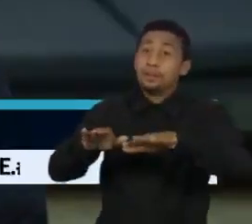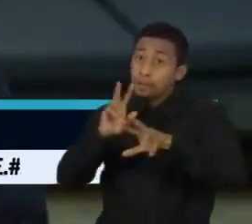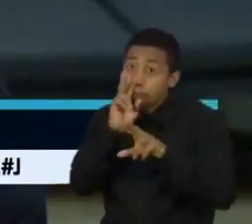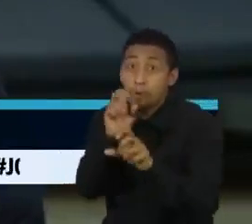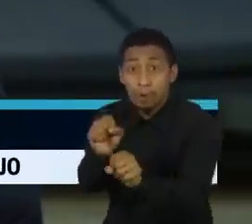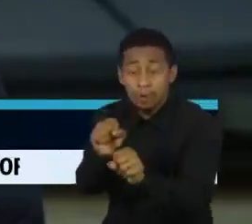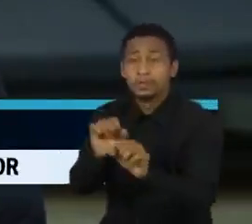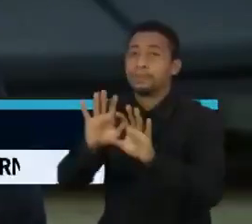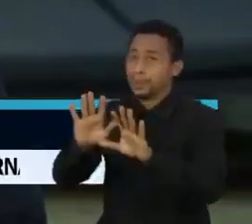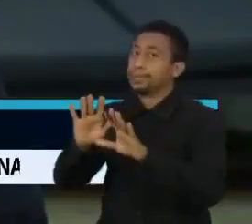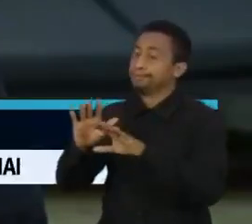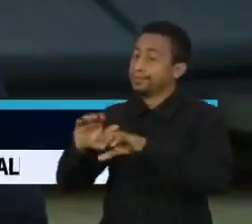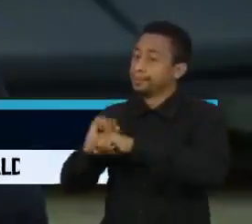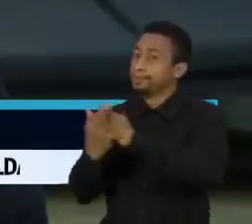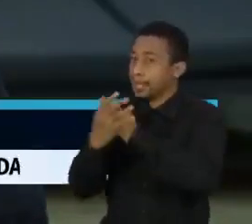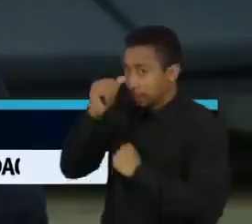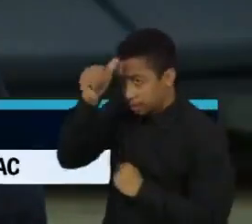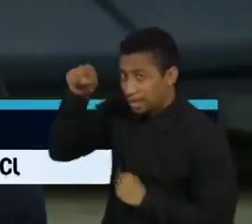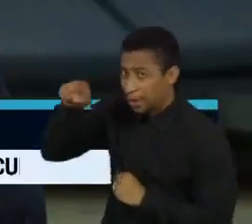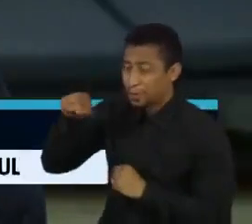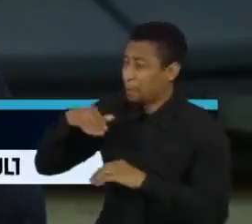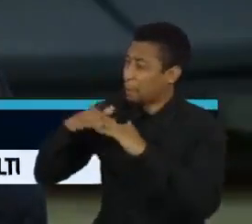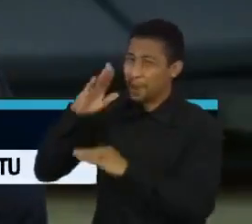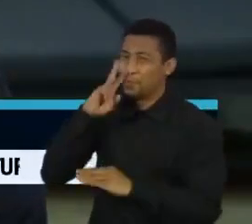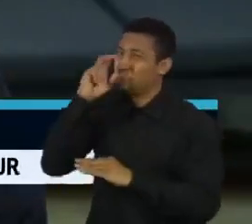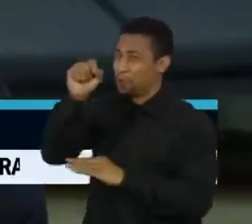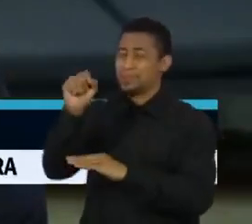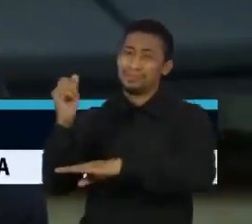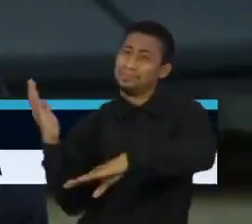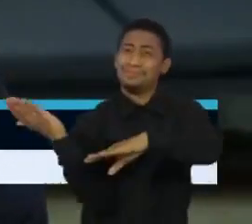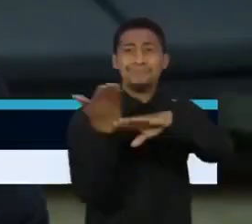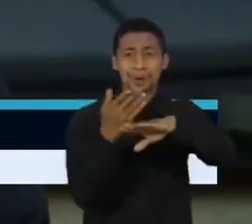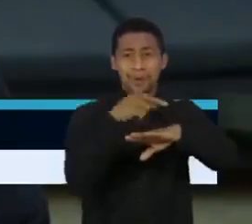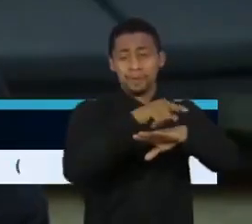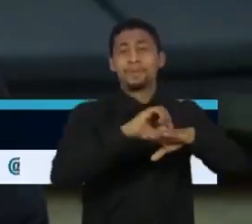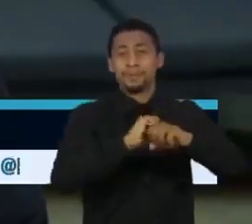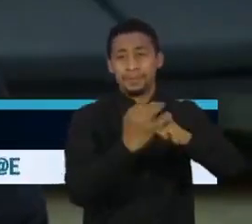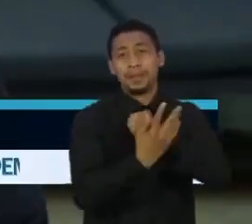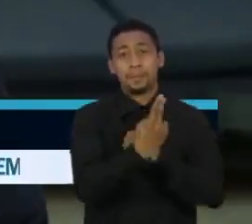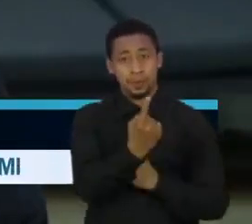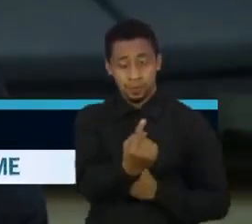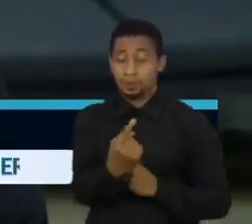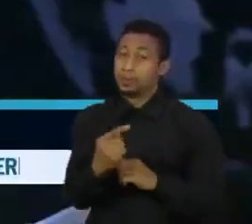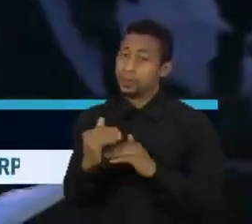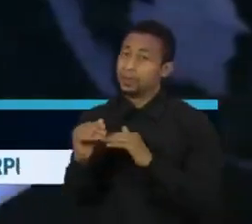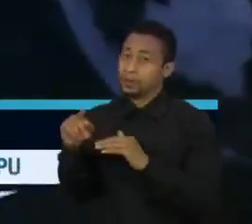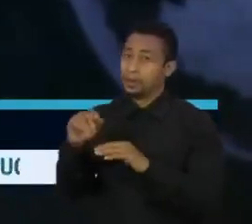mas a Delta tudo indica que está passando por cima de todas elas, o que mostra que ela realmente é muito mais preocupante.